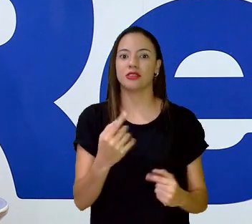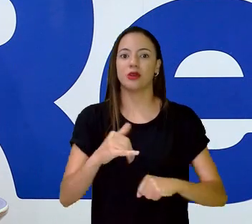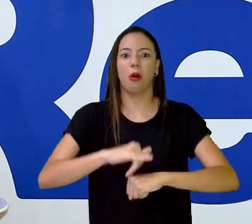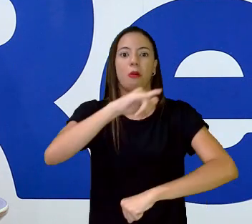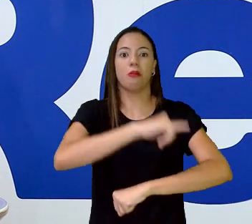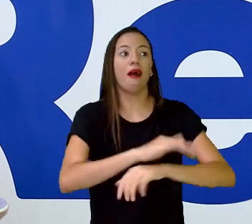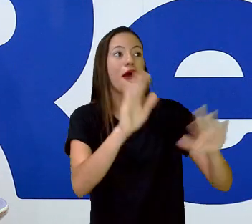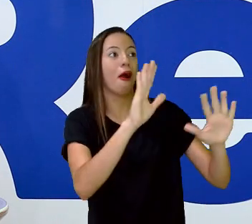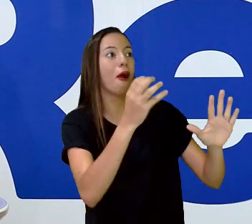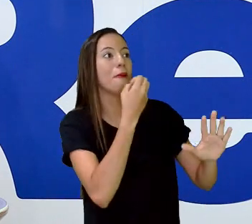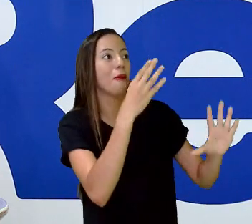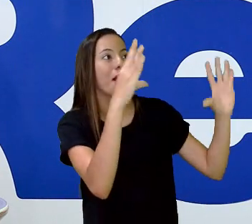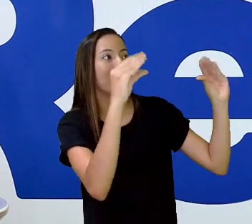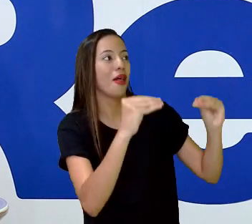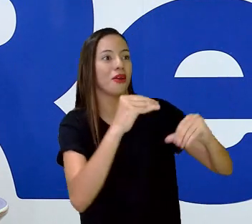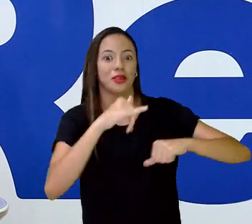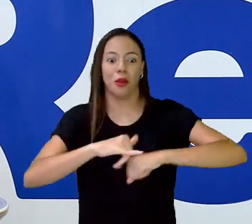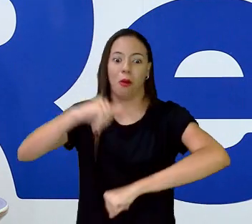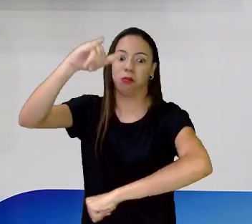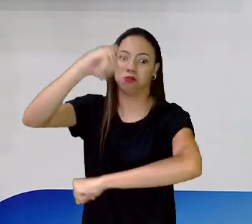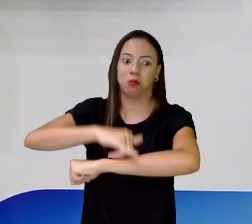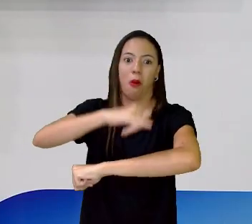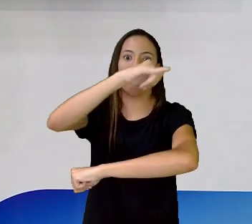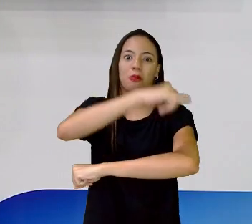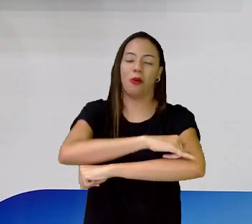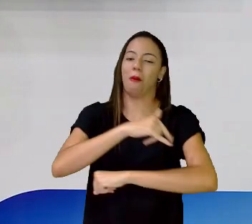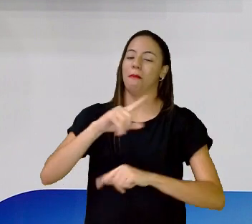jardim, não é fácil. Eles são muito gentis, né?